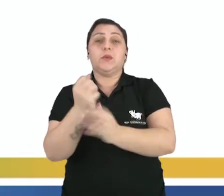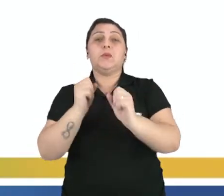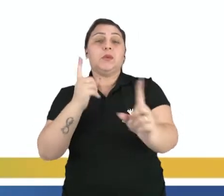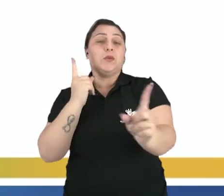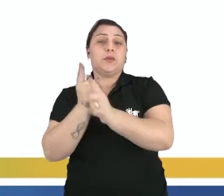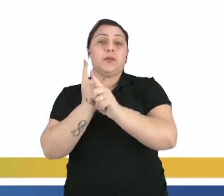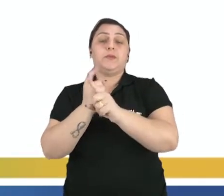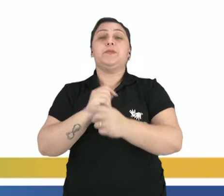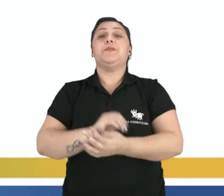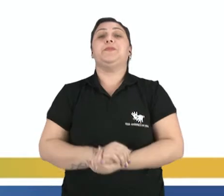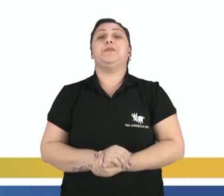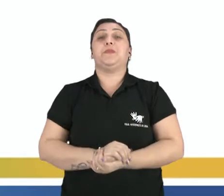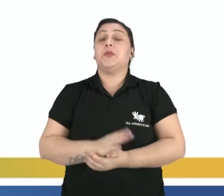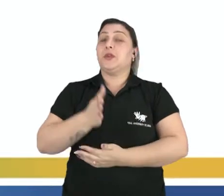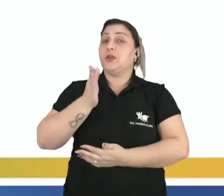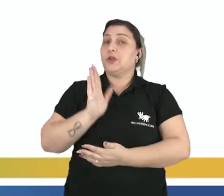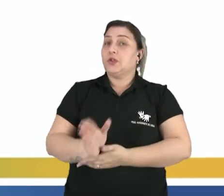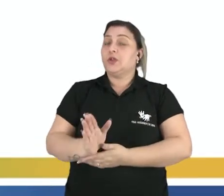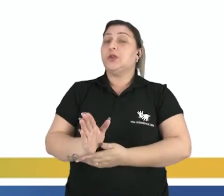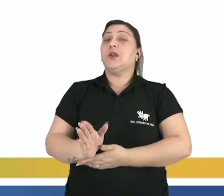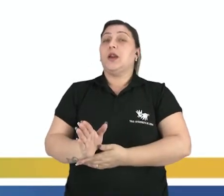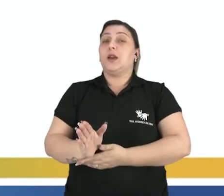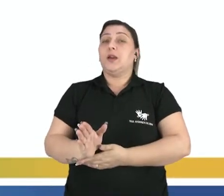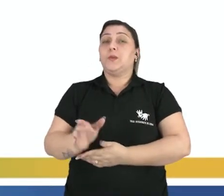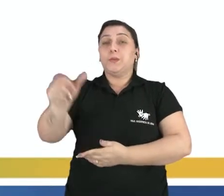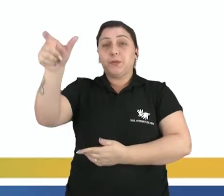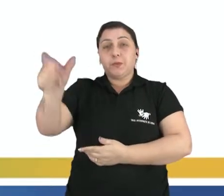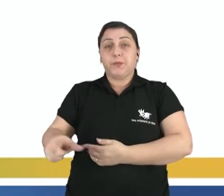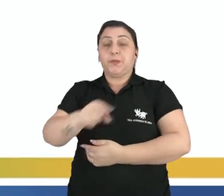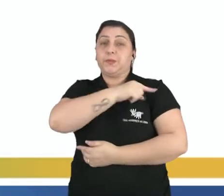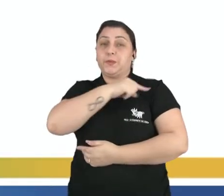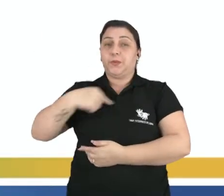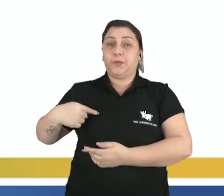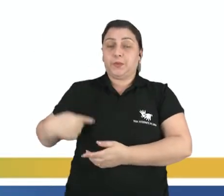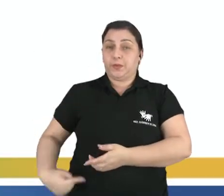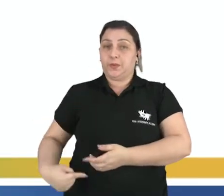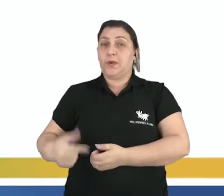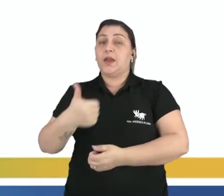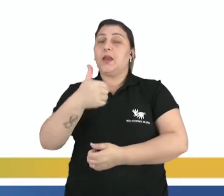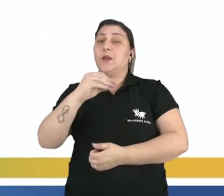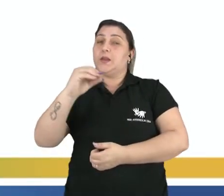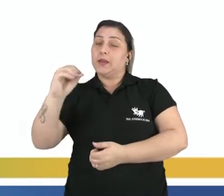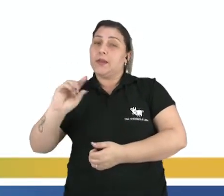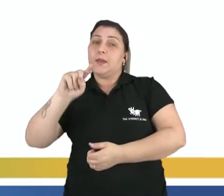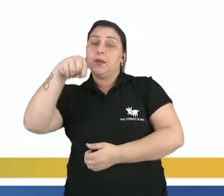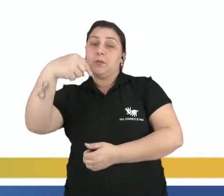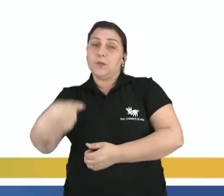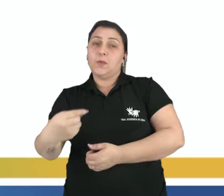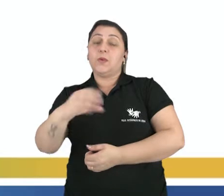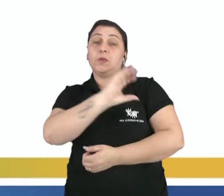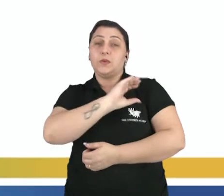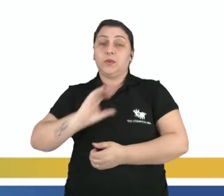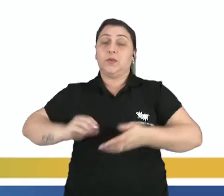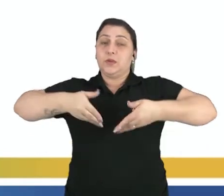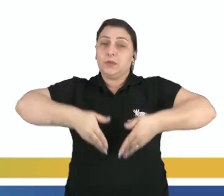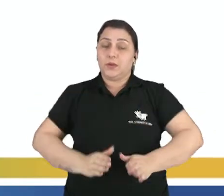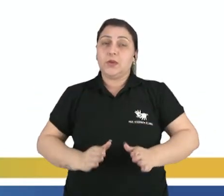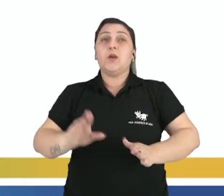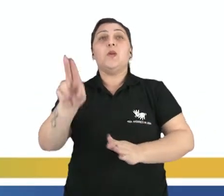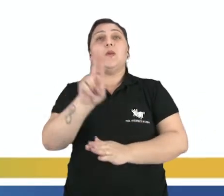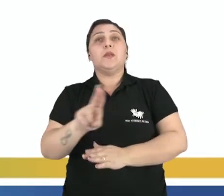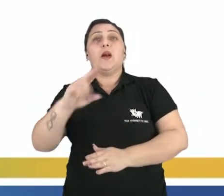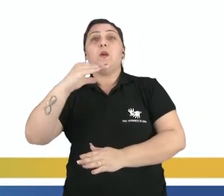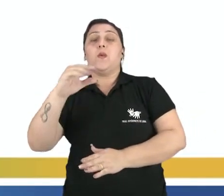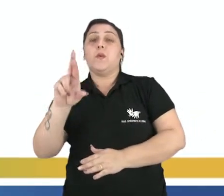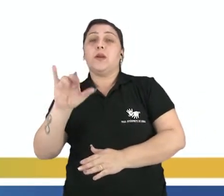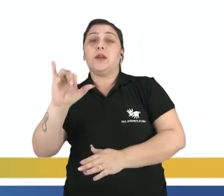disponível em todo lugar. Já os chineses, em 100 d.C., eles começaram a usar o crisântemo em pó